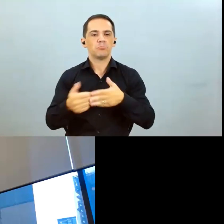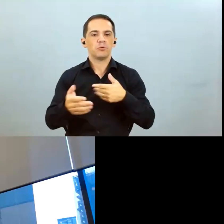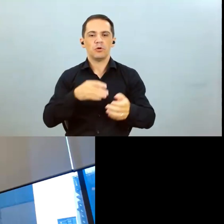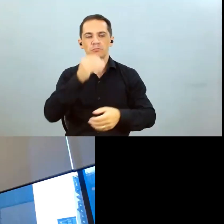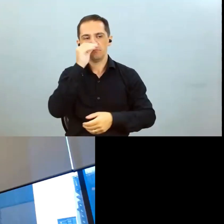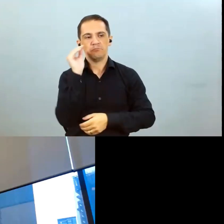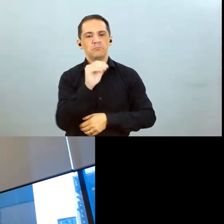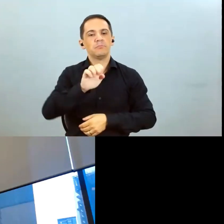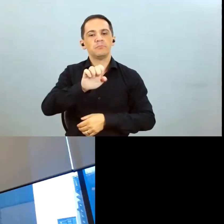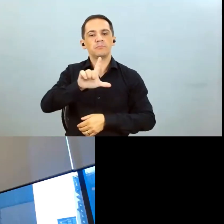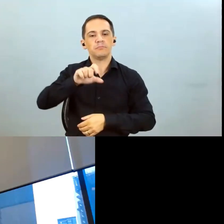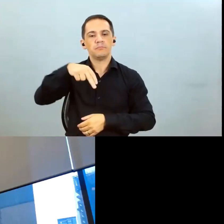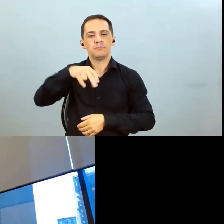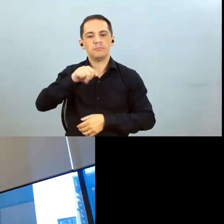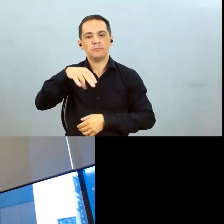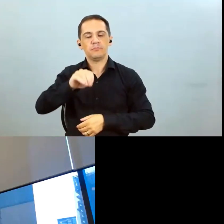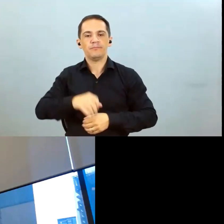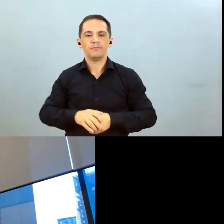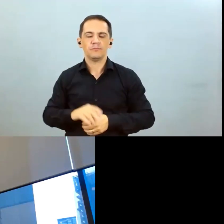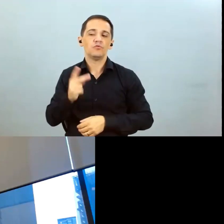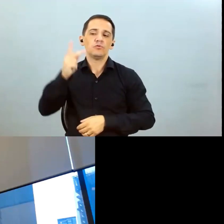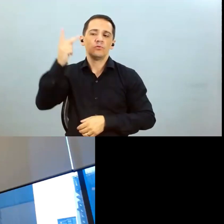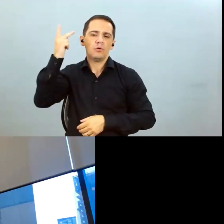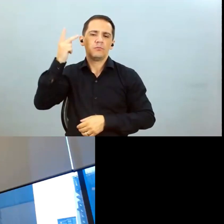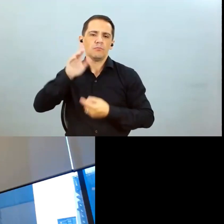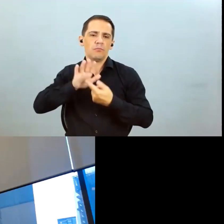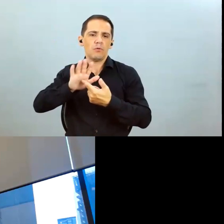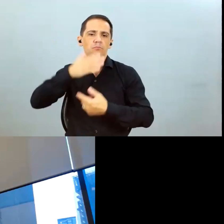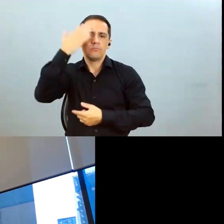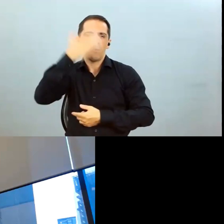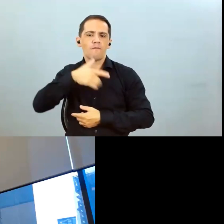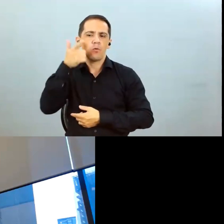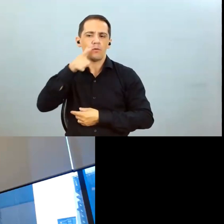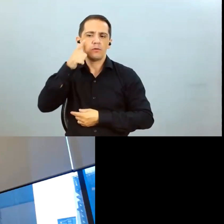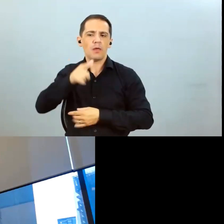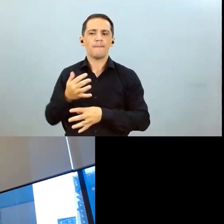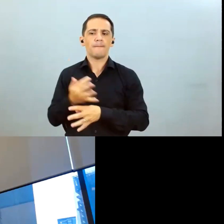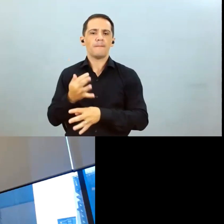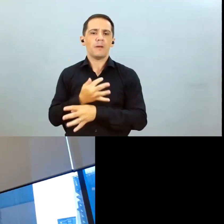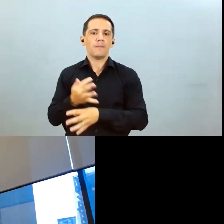os dados históricos do nosso mostram isso né então esse é o que nos dá esse conforto